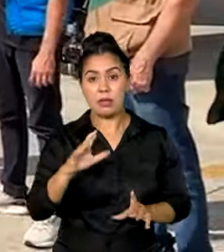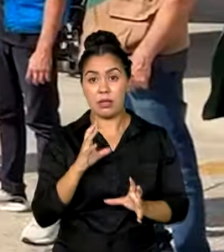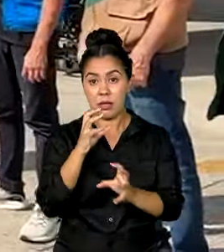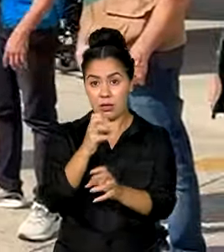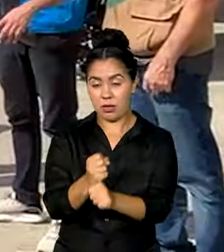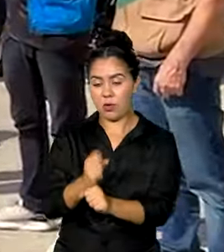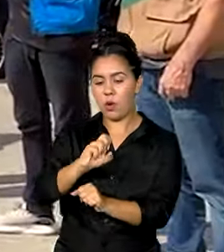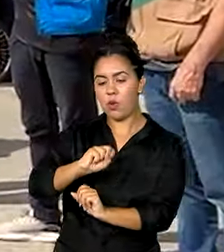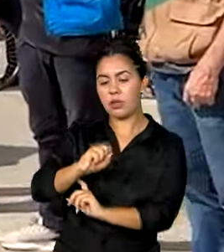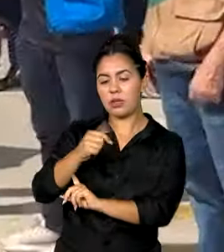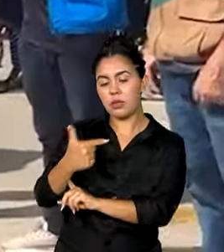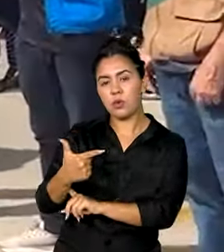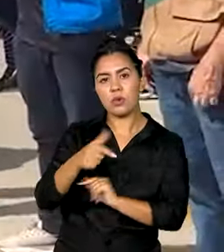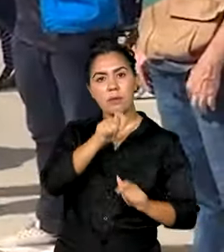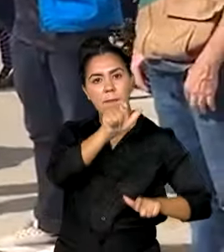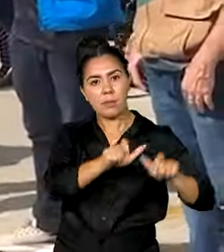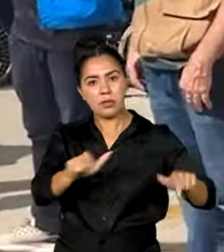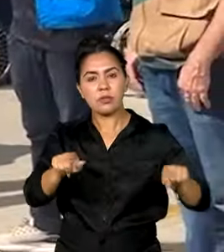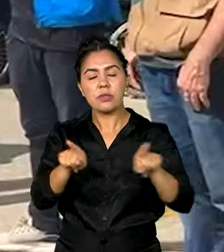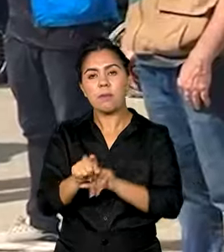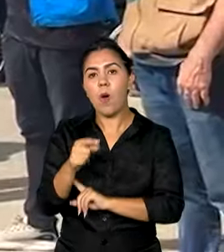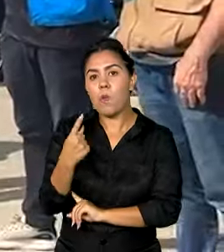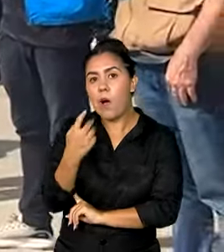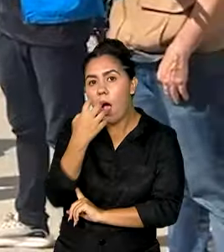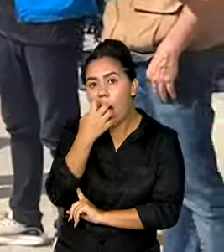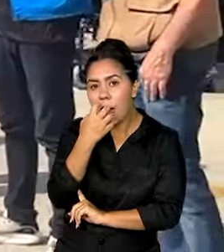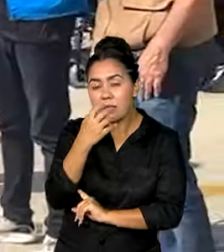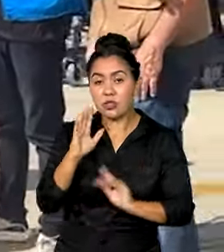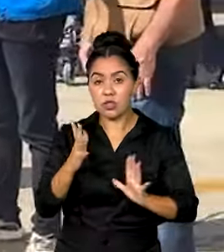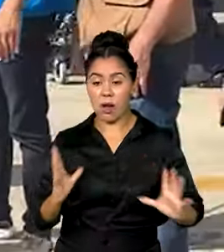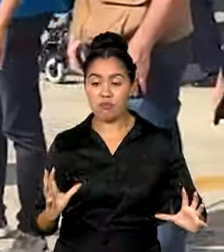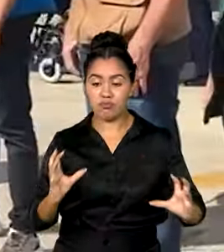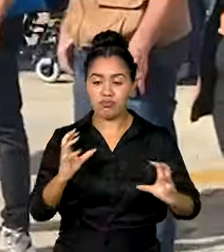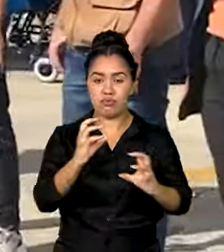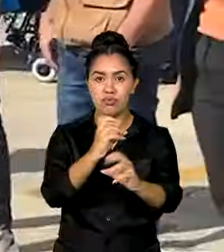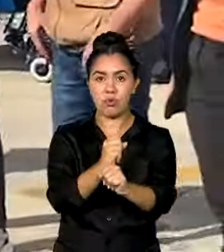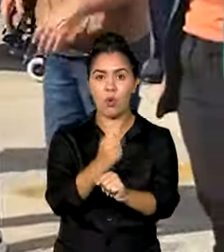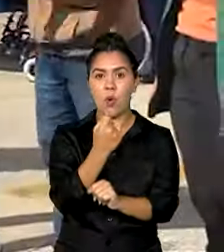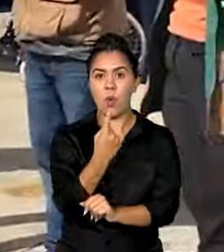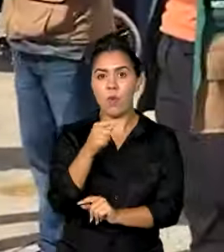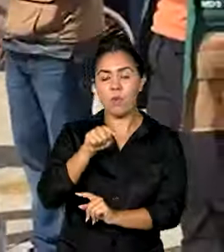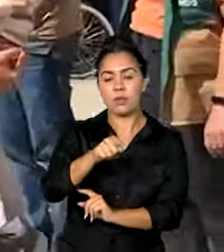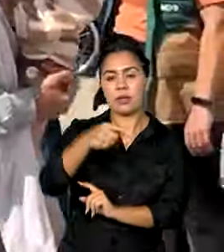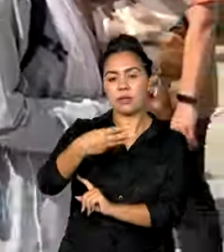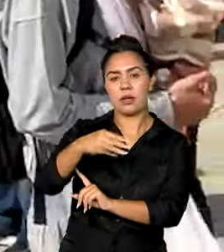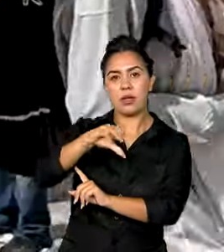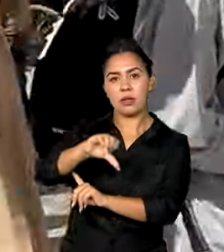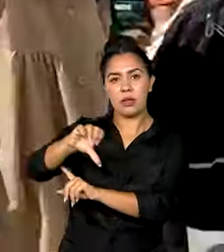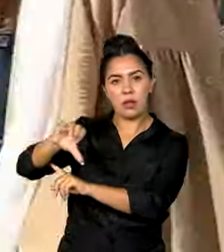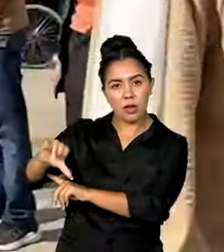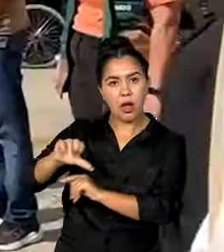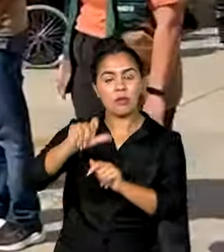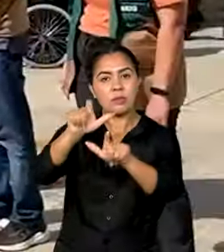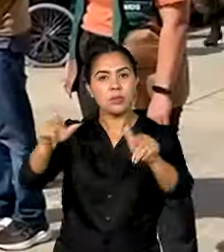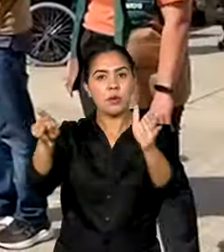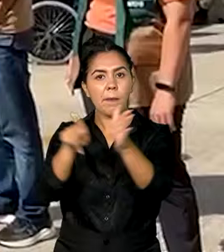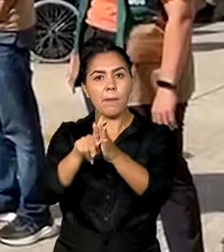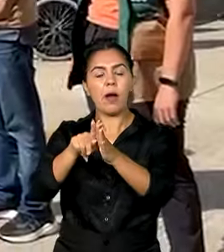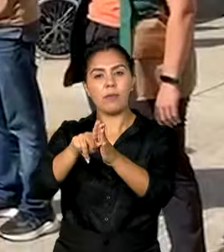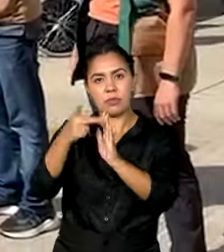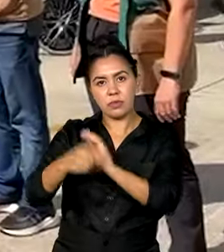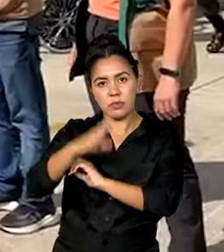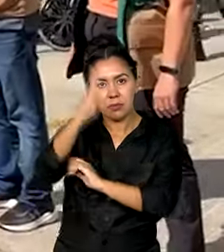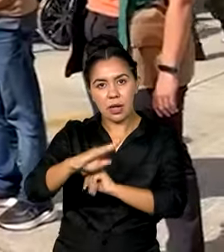82 passageiros e um PET. Já são 1.399 brasileiros e familiares, além de 16